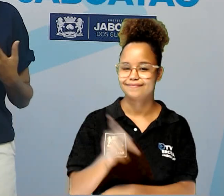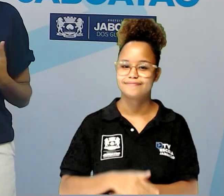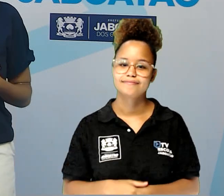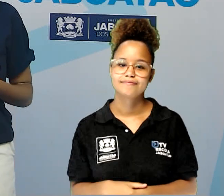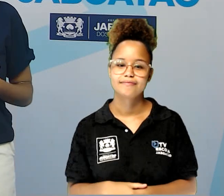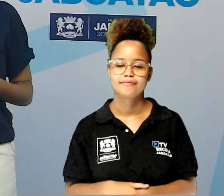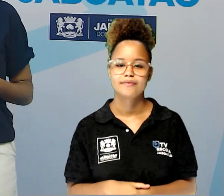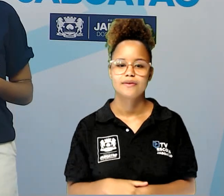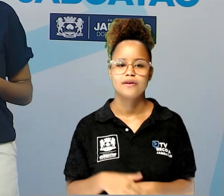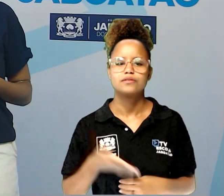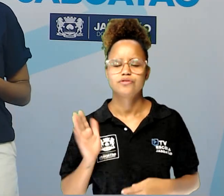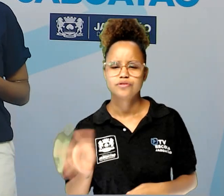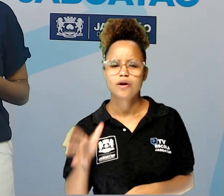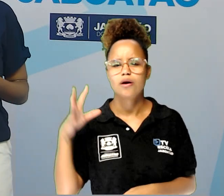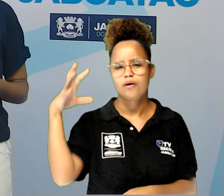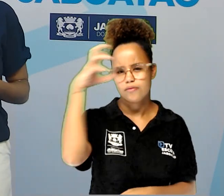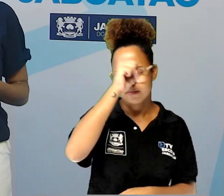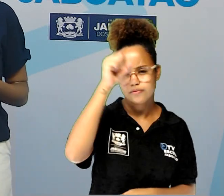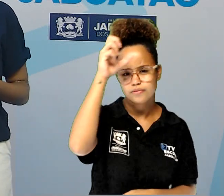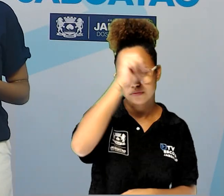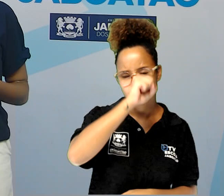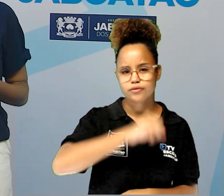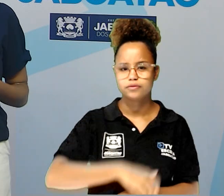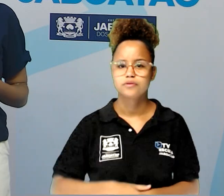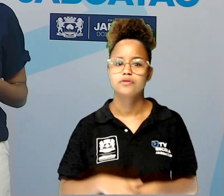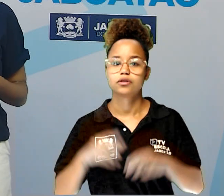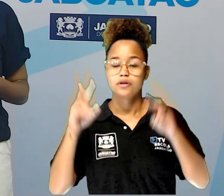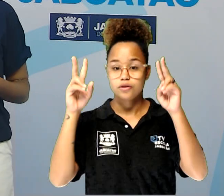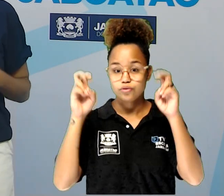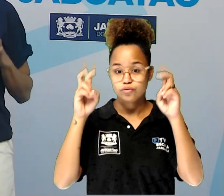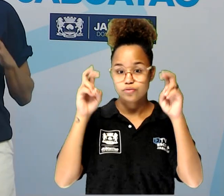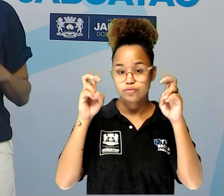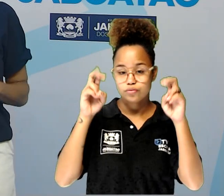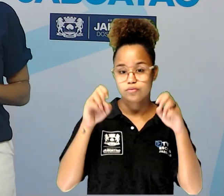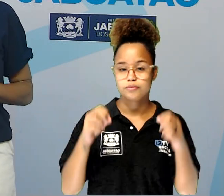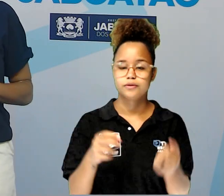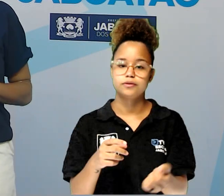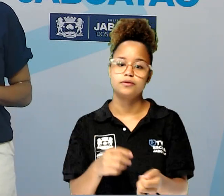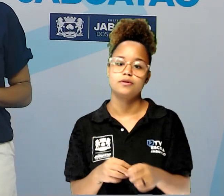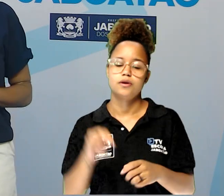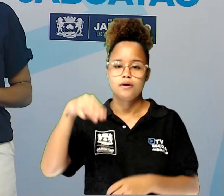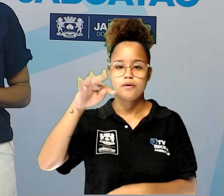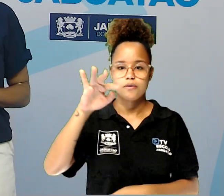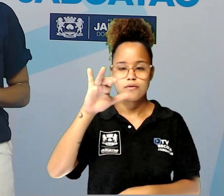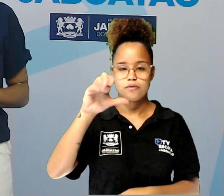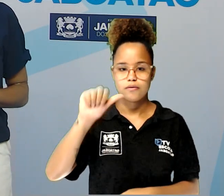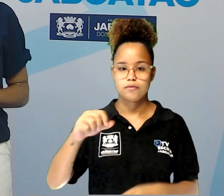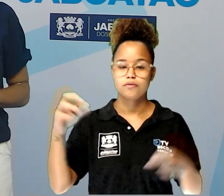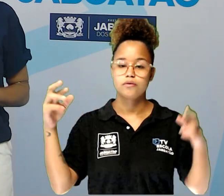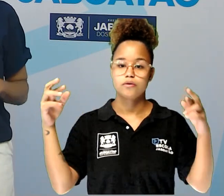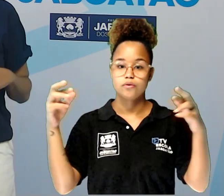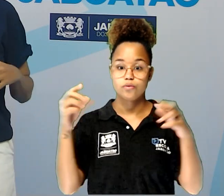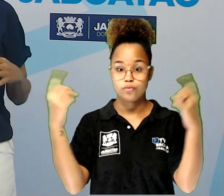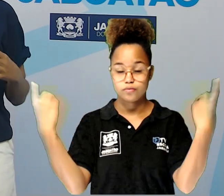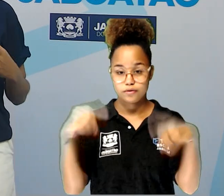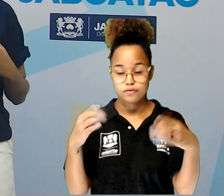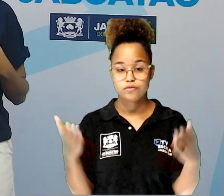partir do que a gente aprendeu sobre métrica, o nosso desafio de hoje vai ser